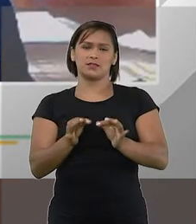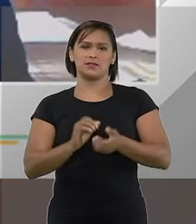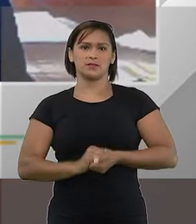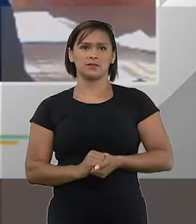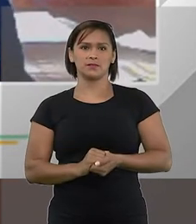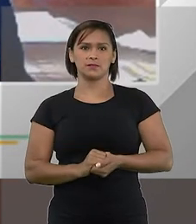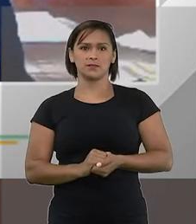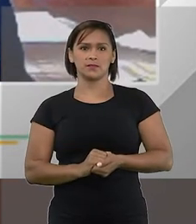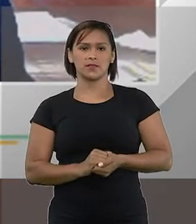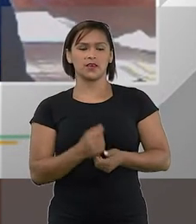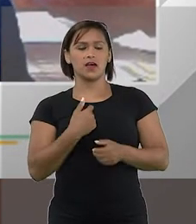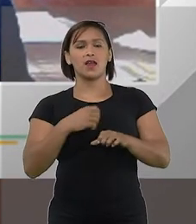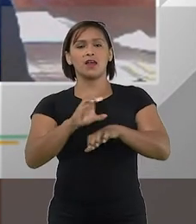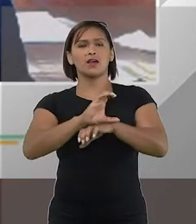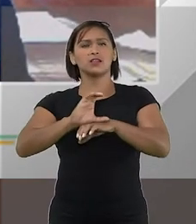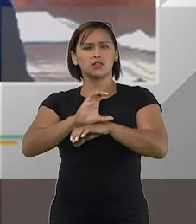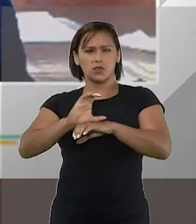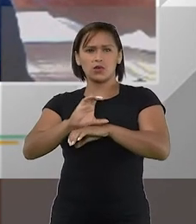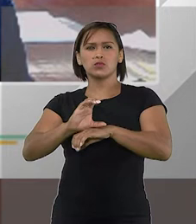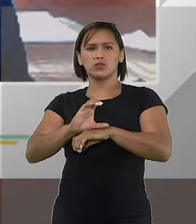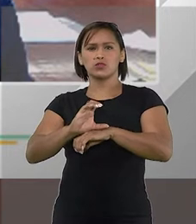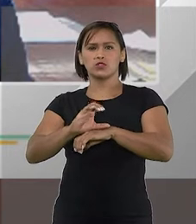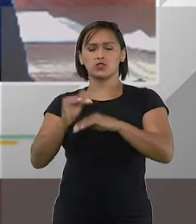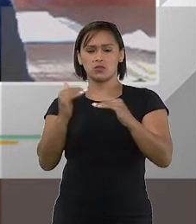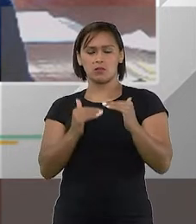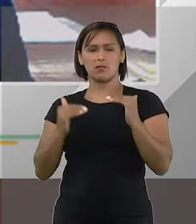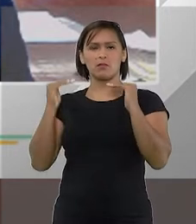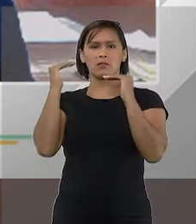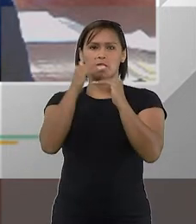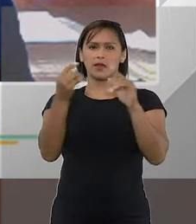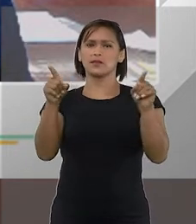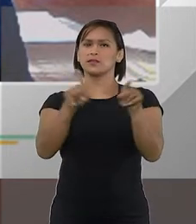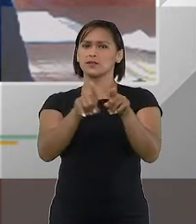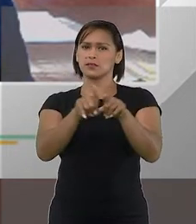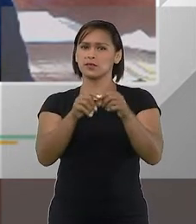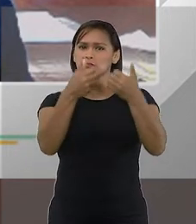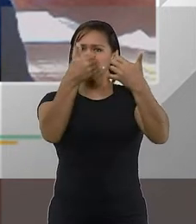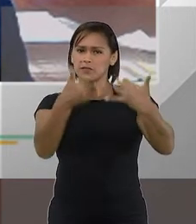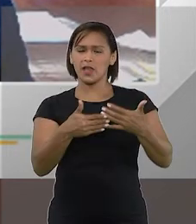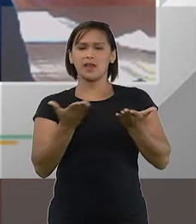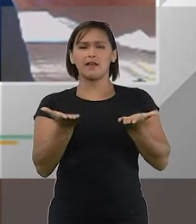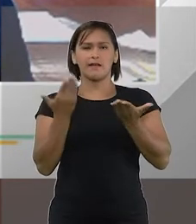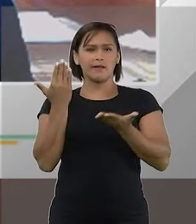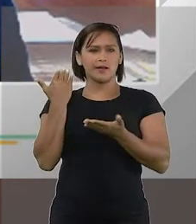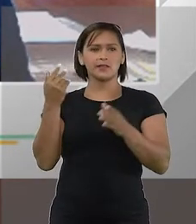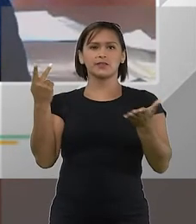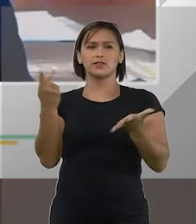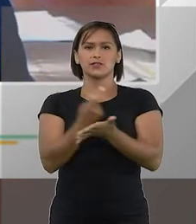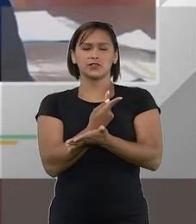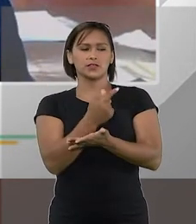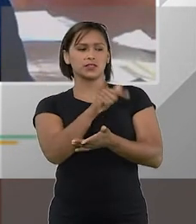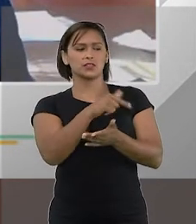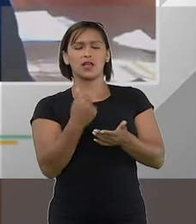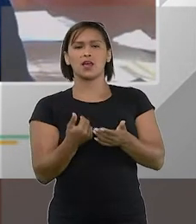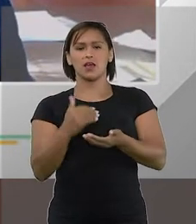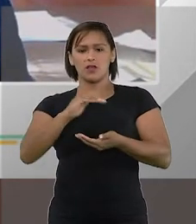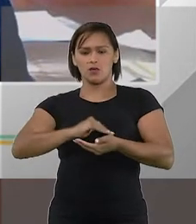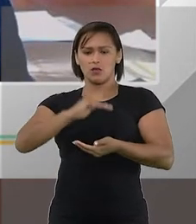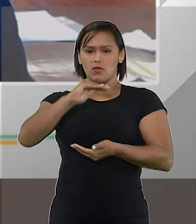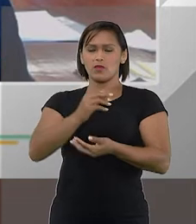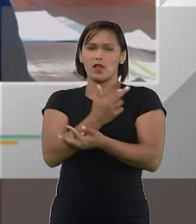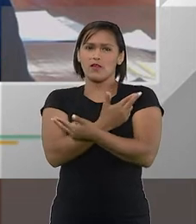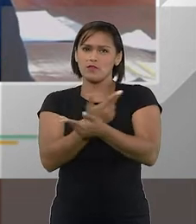A nossa Constituição do Império também já previa que nenhuma demanda seria